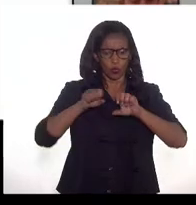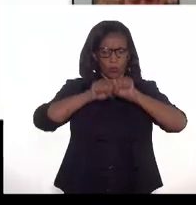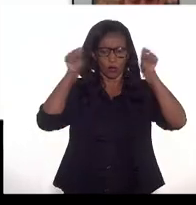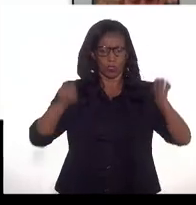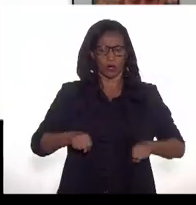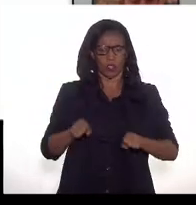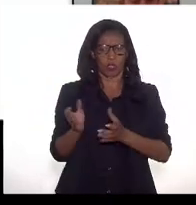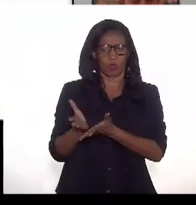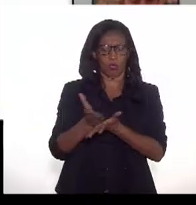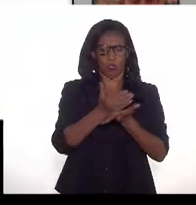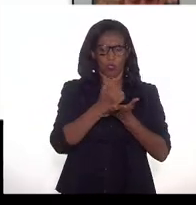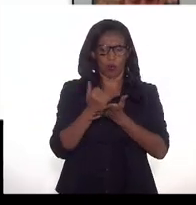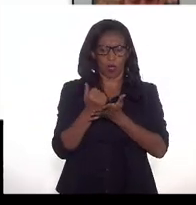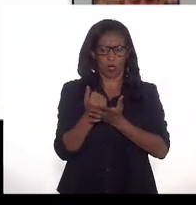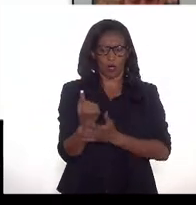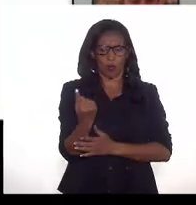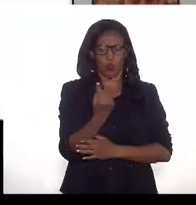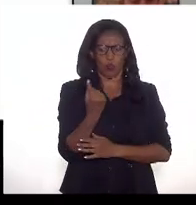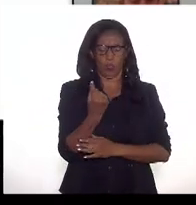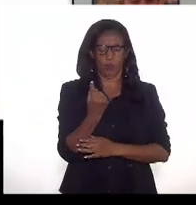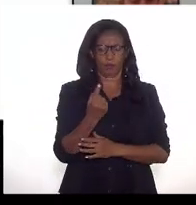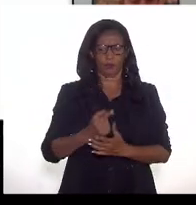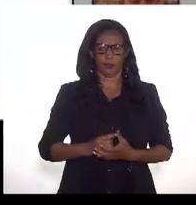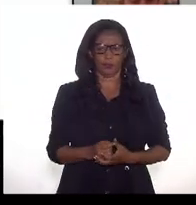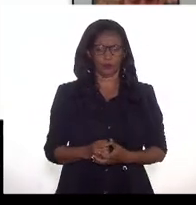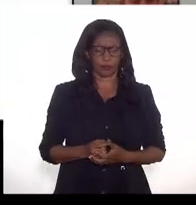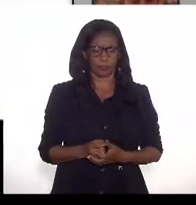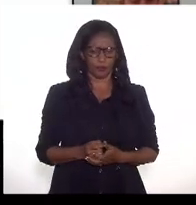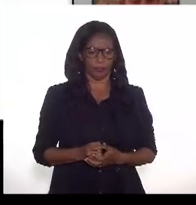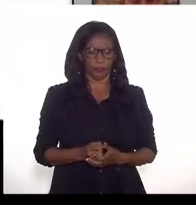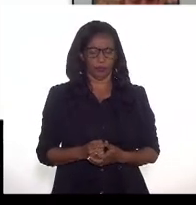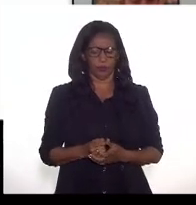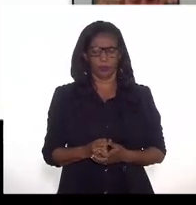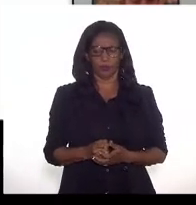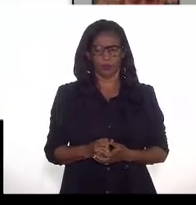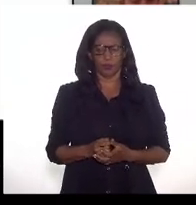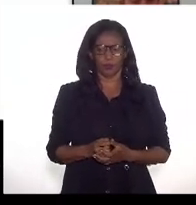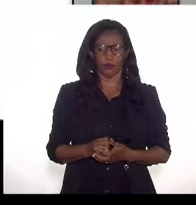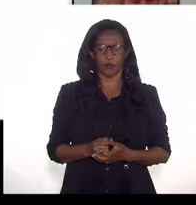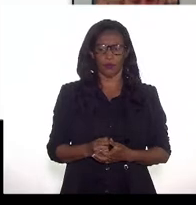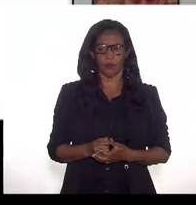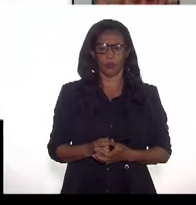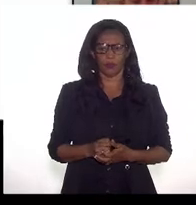coleta e escoamento. Então, o